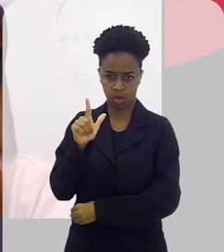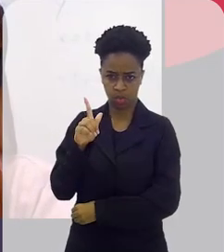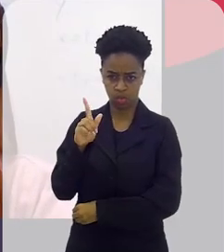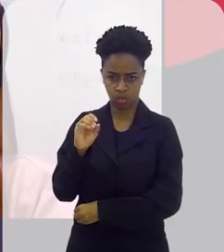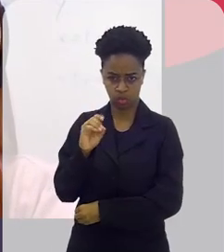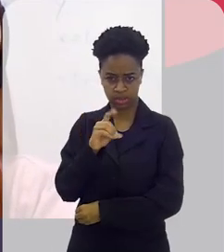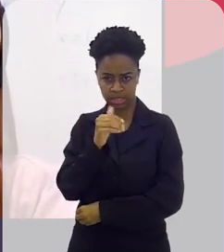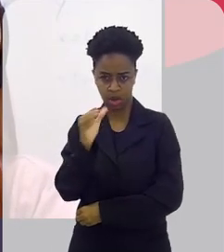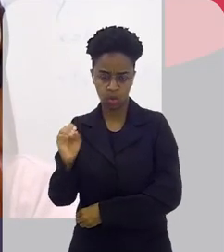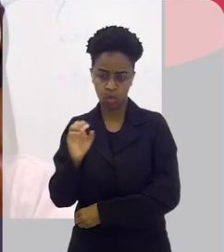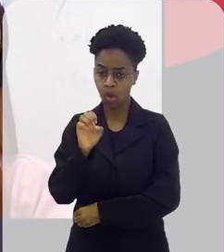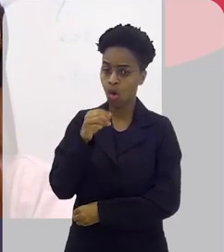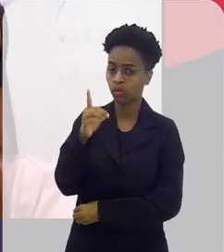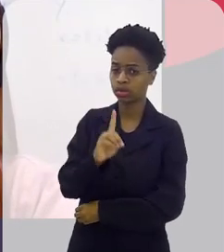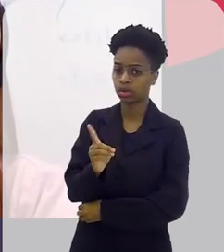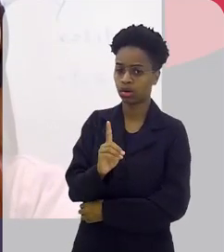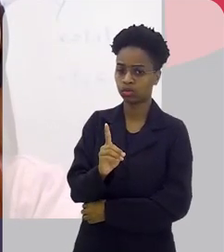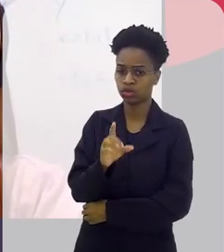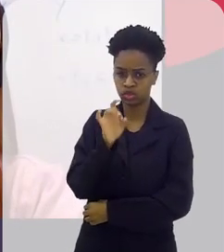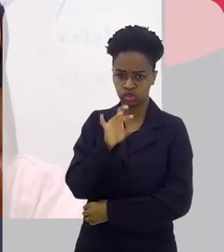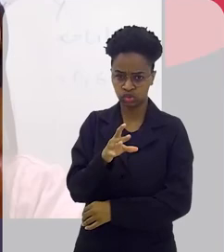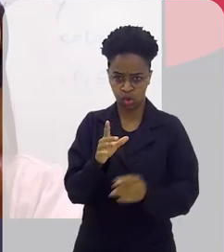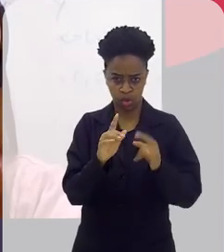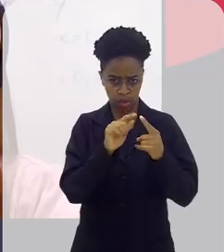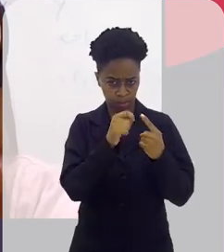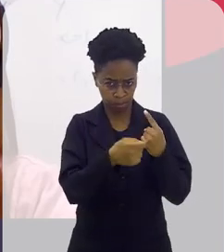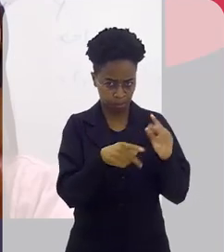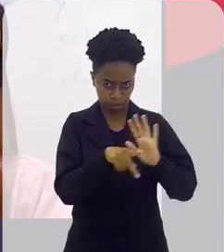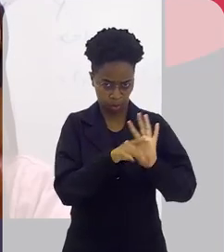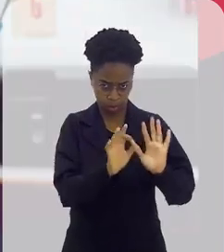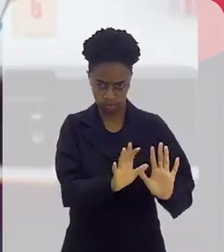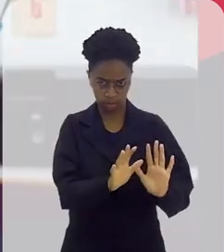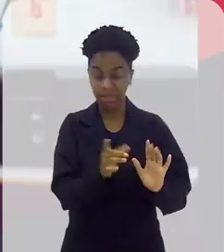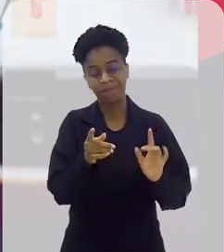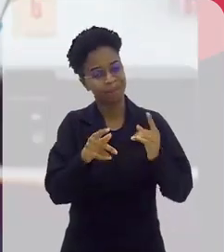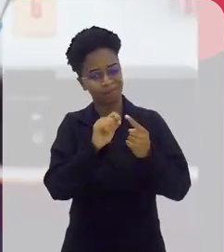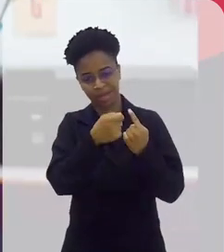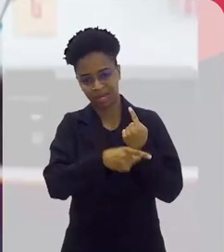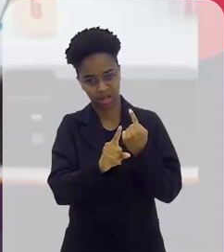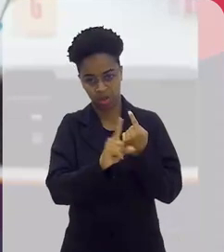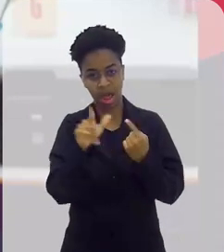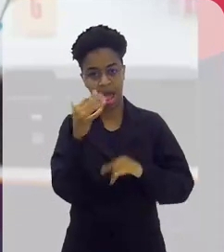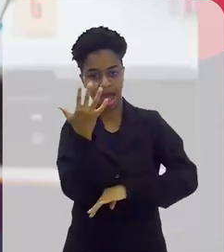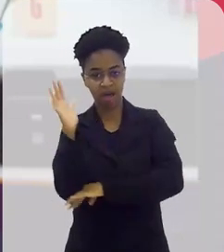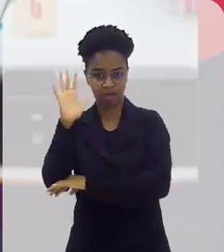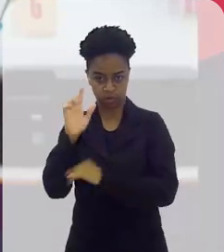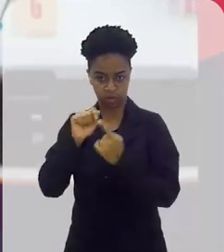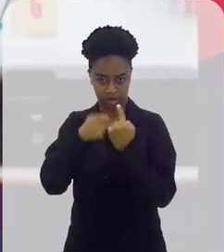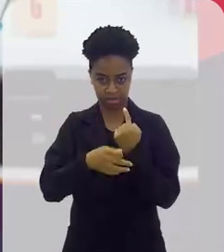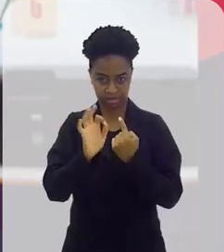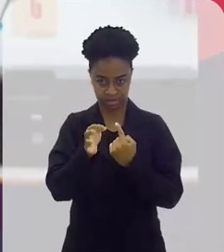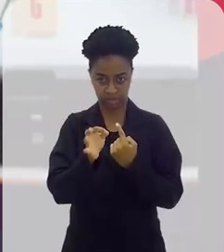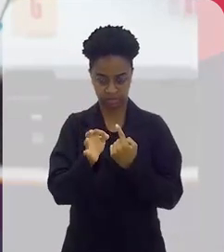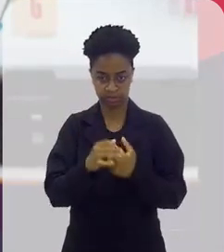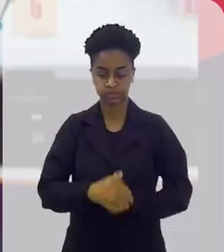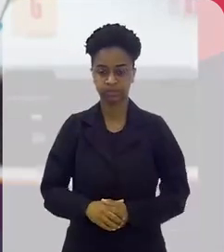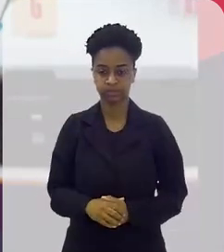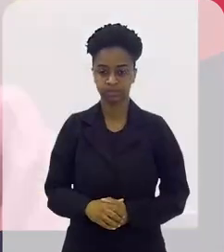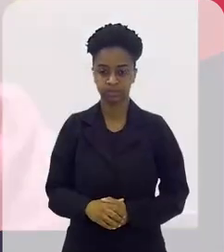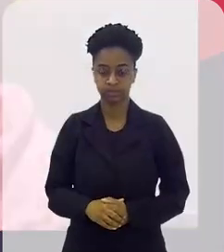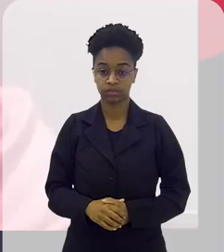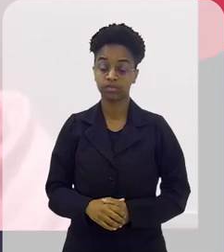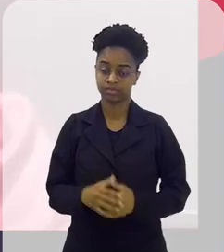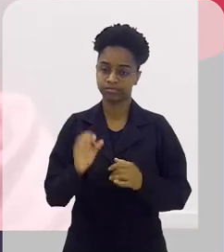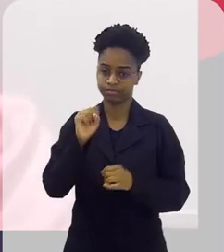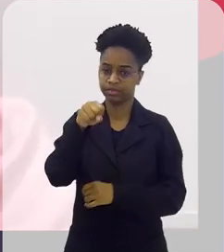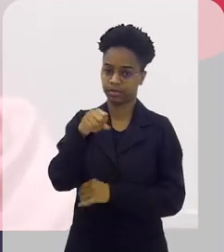a produção do tecido ou não? É só a fibra da banana mesmo? Da banana não, da bananeira, né? Do caule da bananeira. Bom, então,